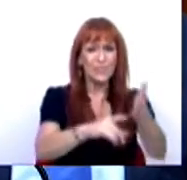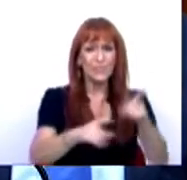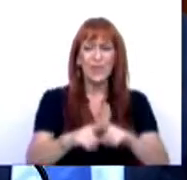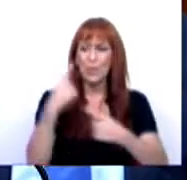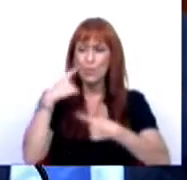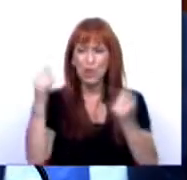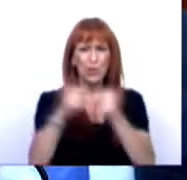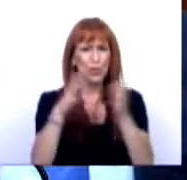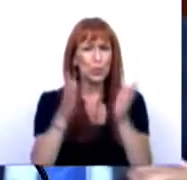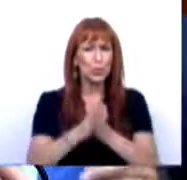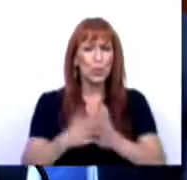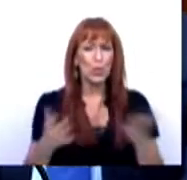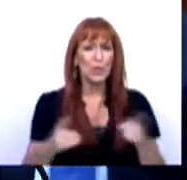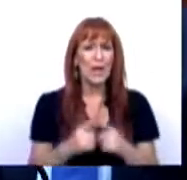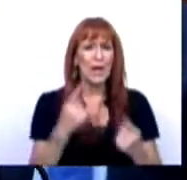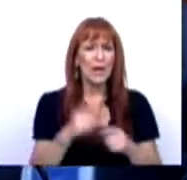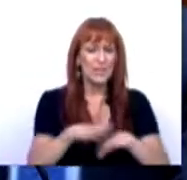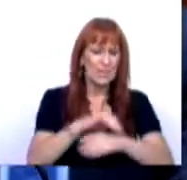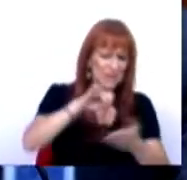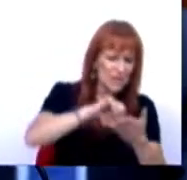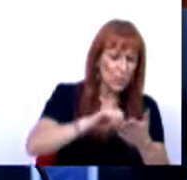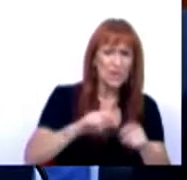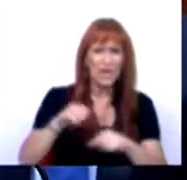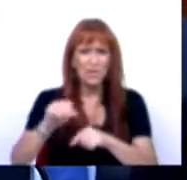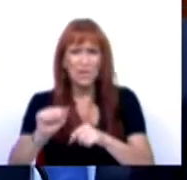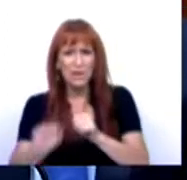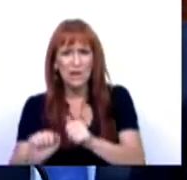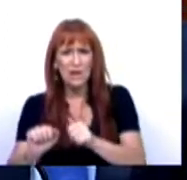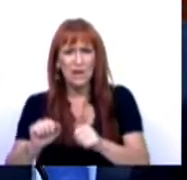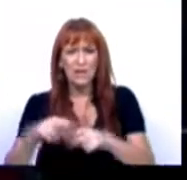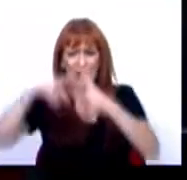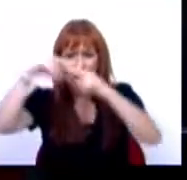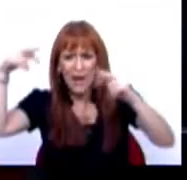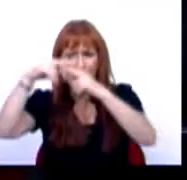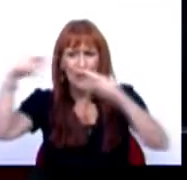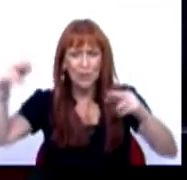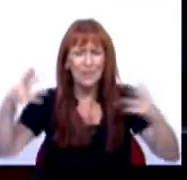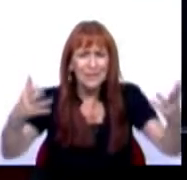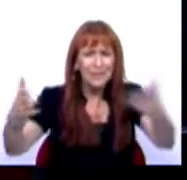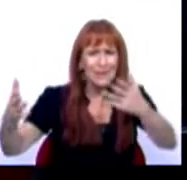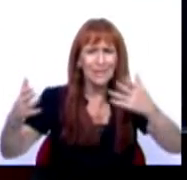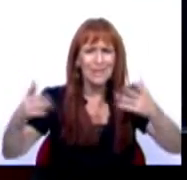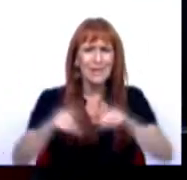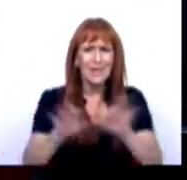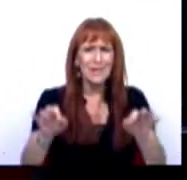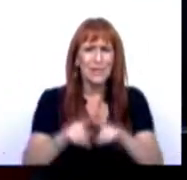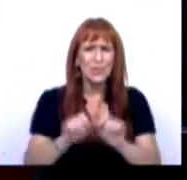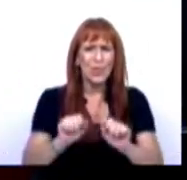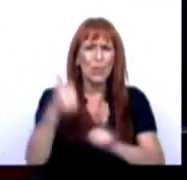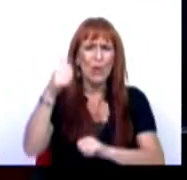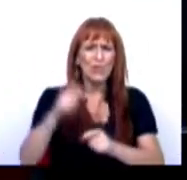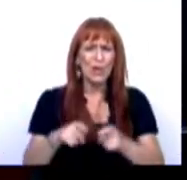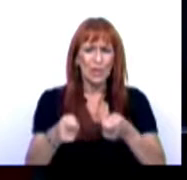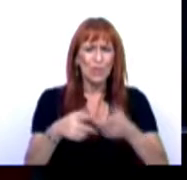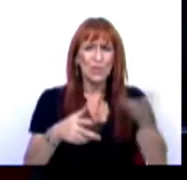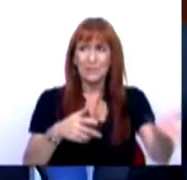Mostrámos, quer na Administração Central, na Administração Regional, nas autarquias, até nos próprios sítios onde o Bloco governou,